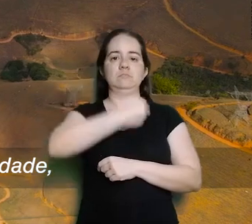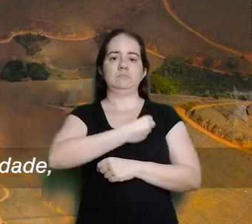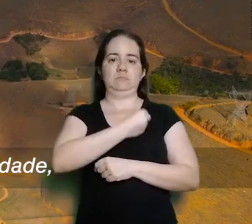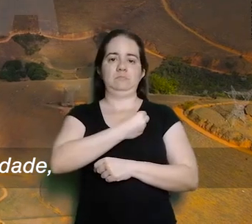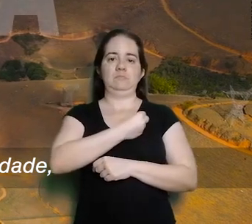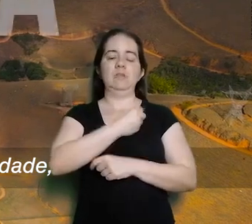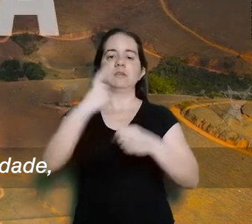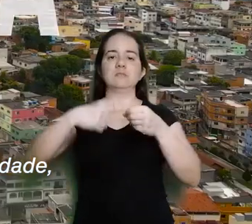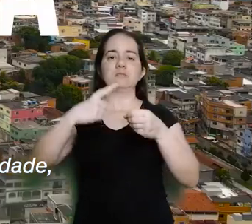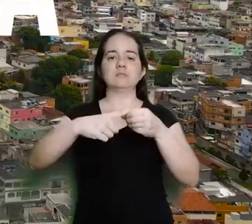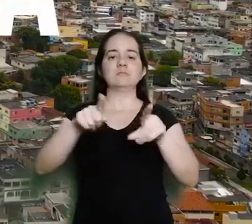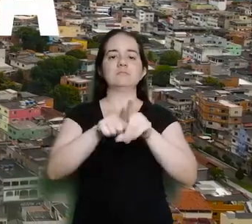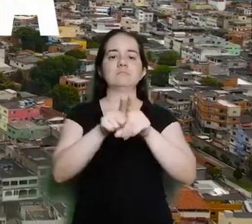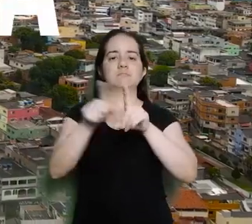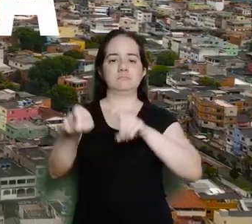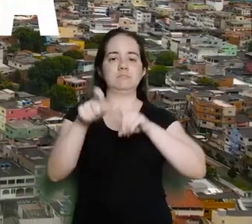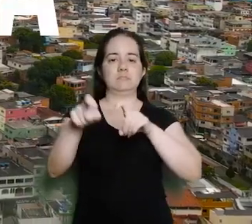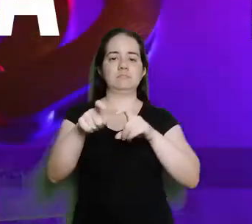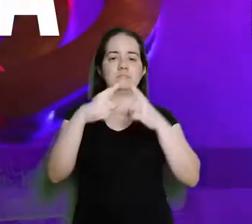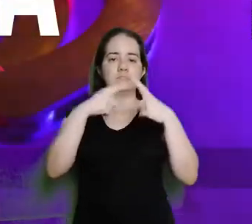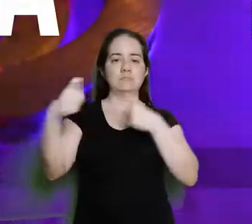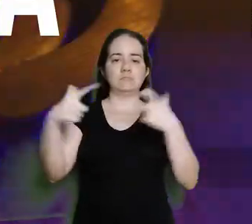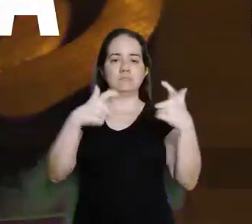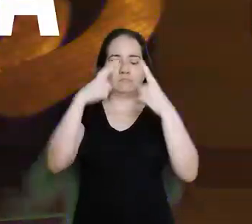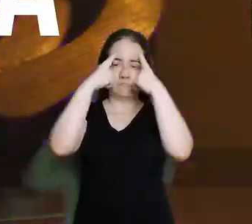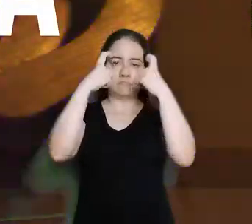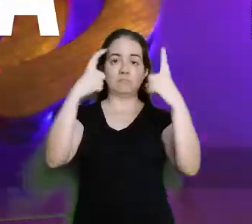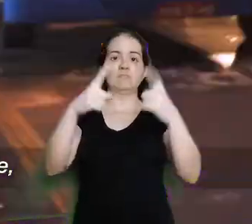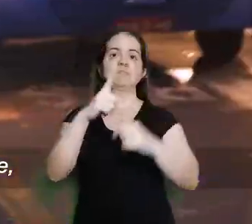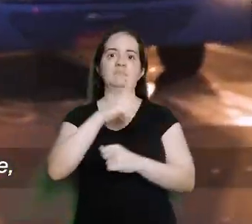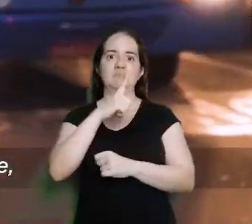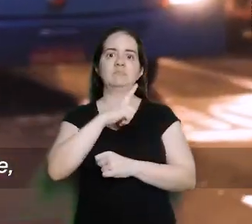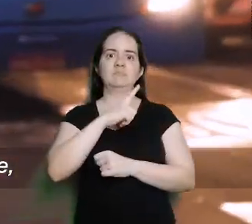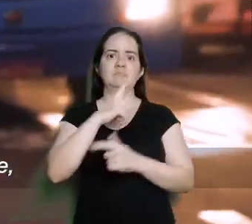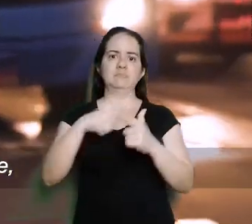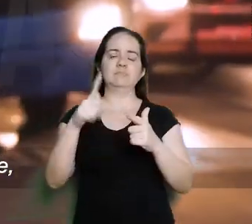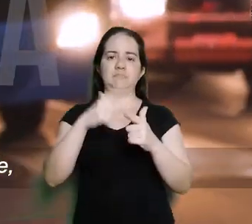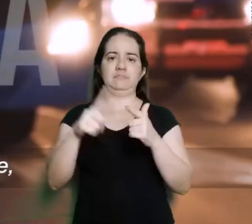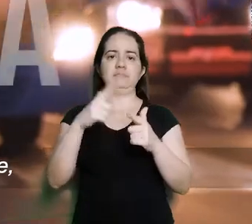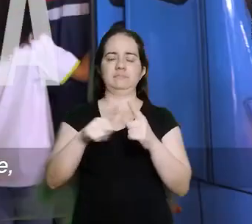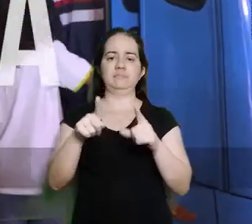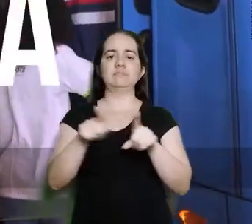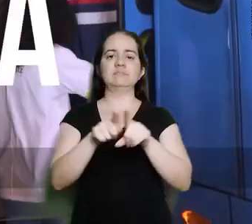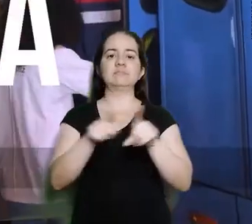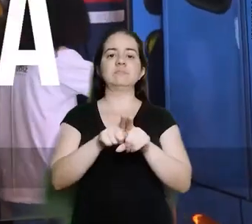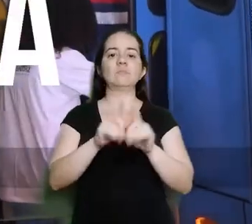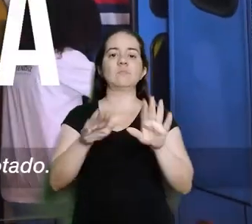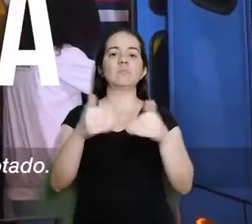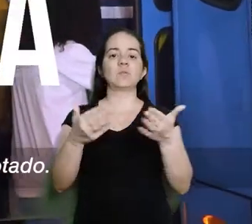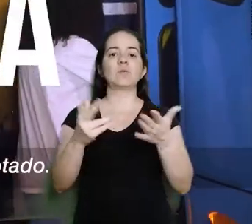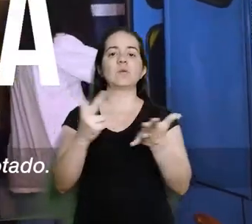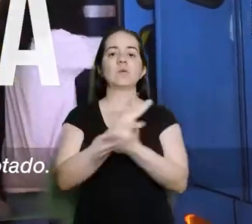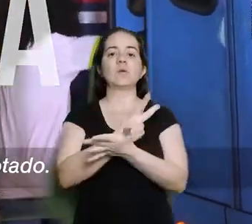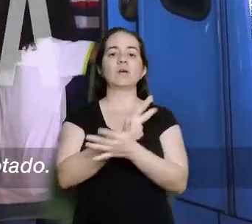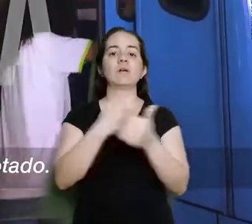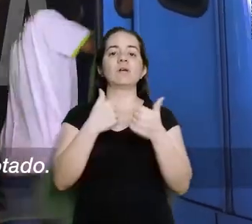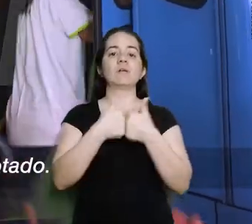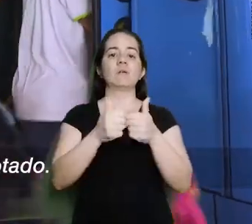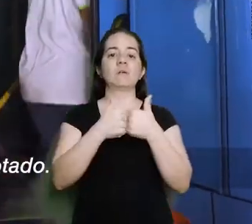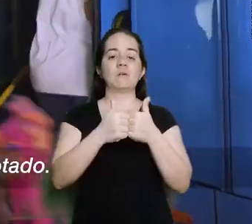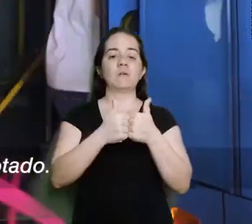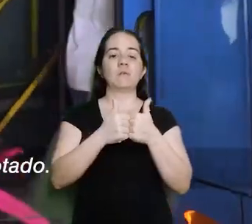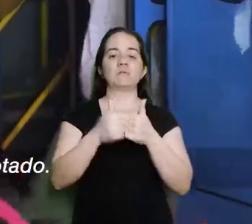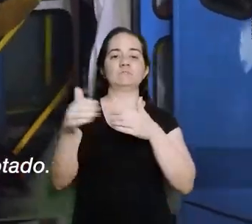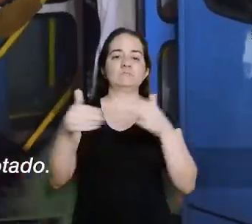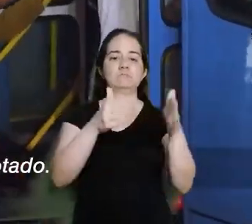não. No campo e na cidade, a criminalidade assusta. Quando o assunto é mobilidade, ela se resume ao ônibus, quase